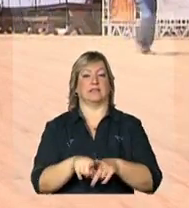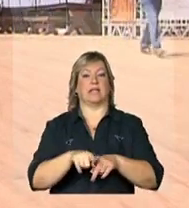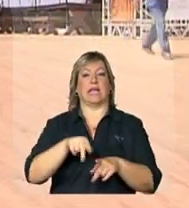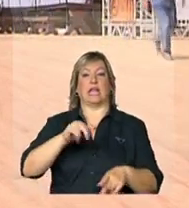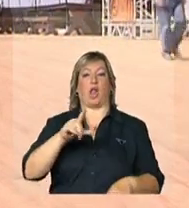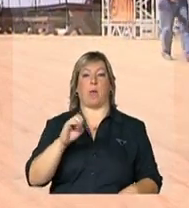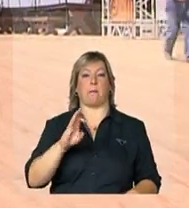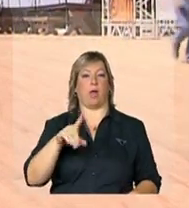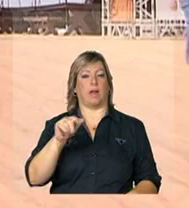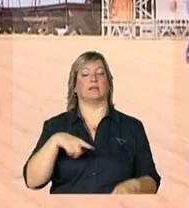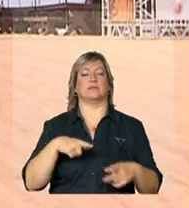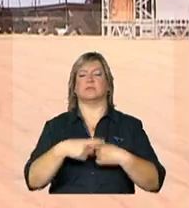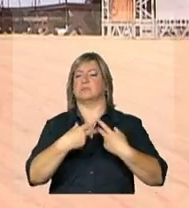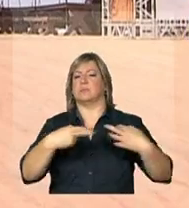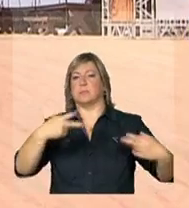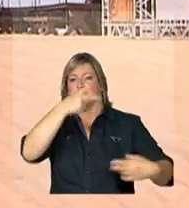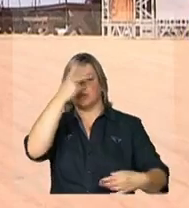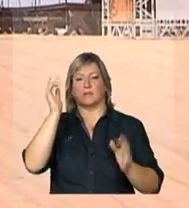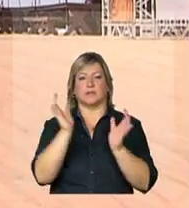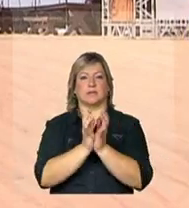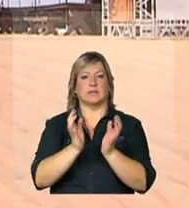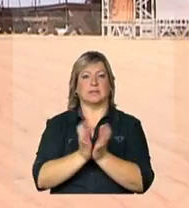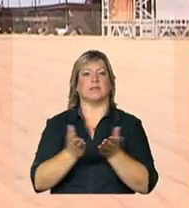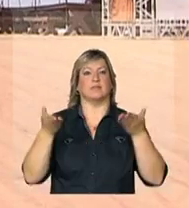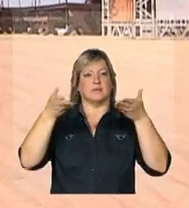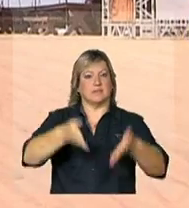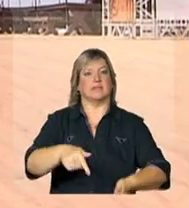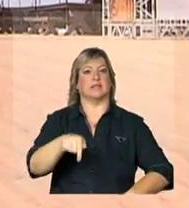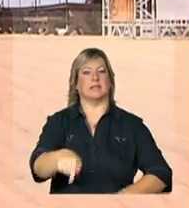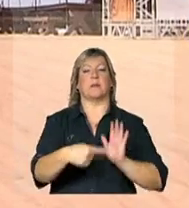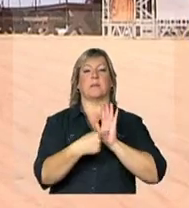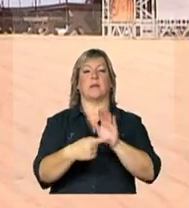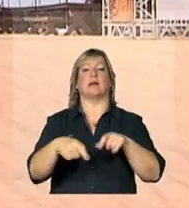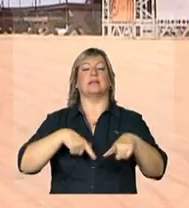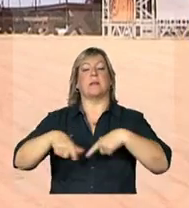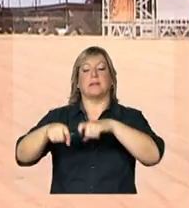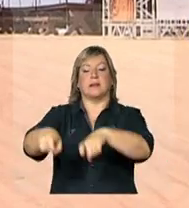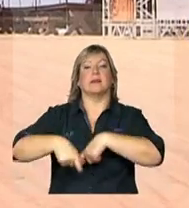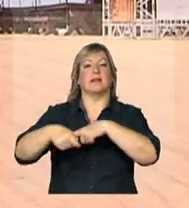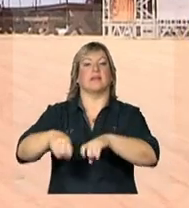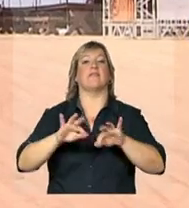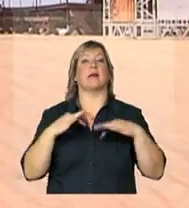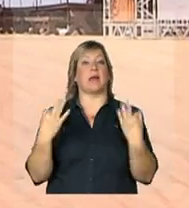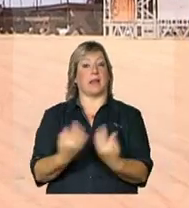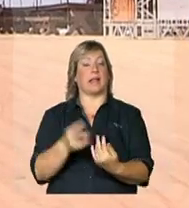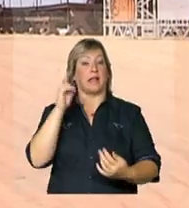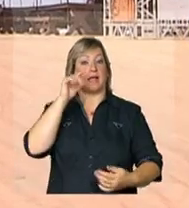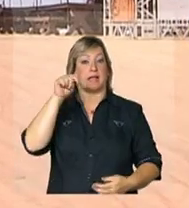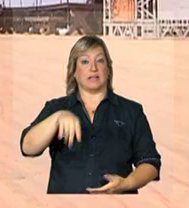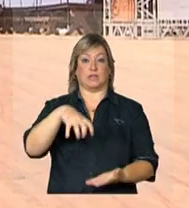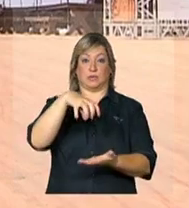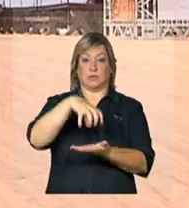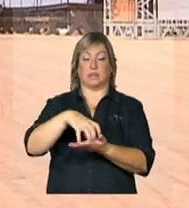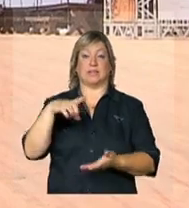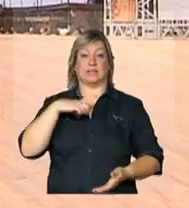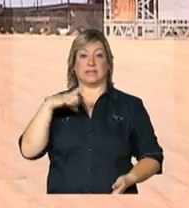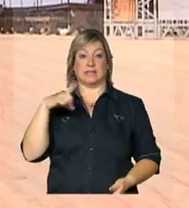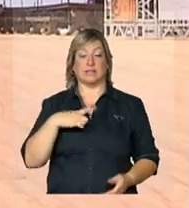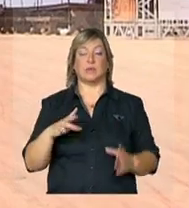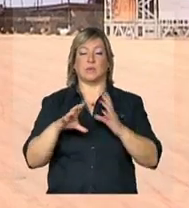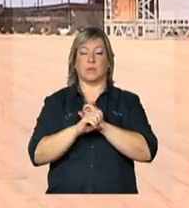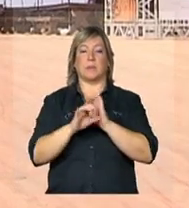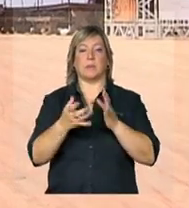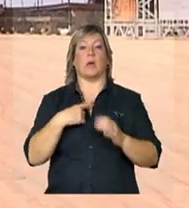artesanais e também organizações representantes de agricultores familiares. Lembrando que este grupo tem cerca